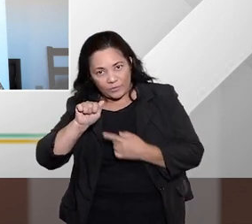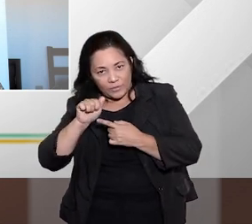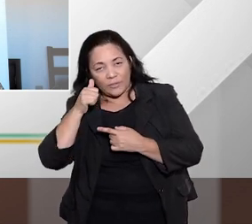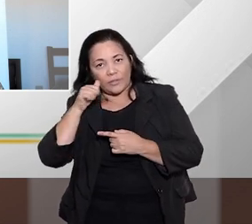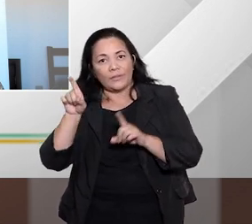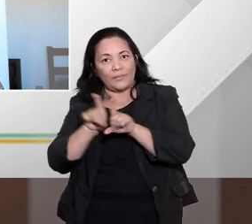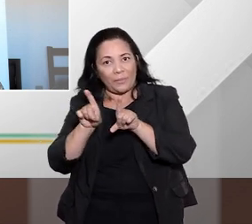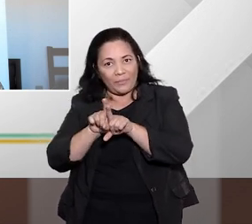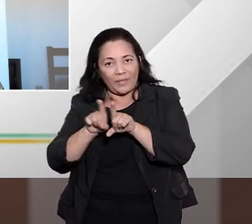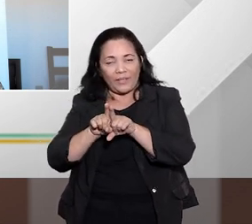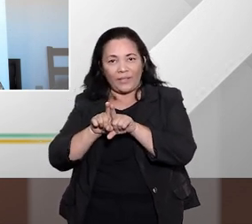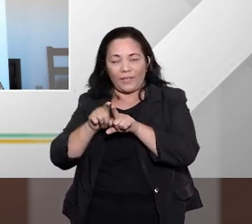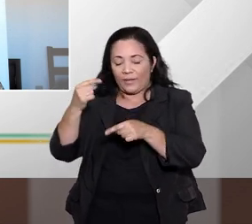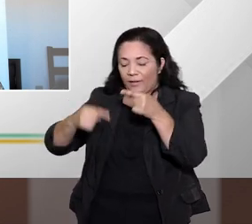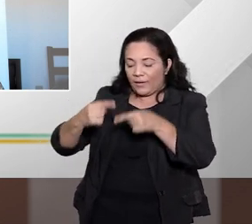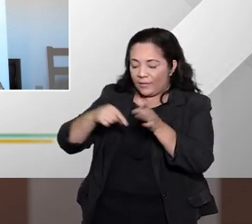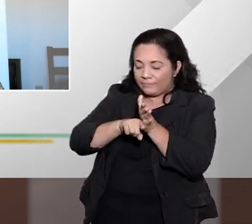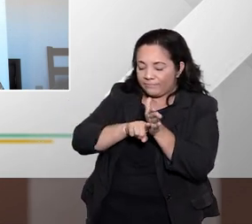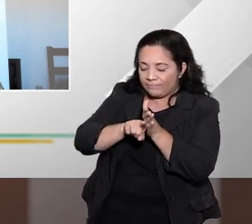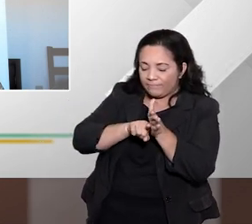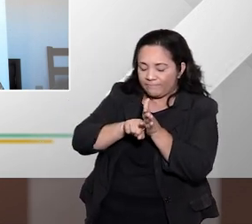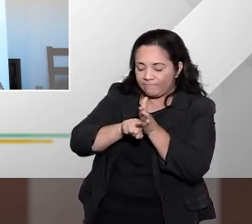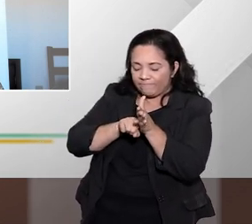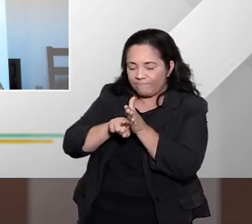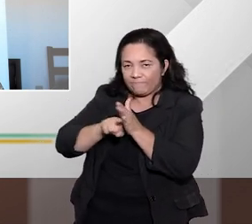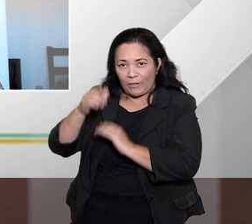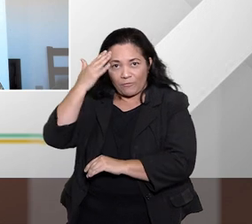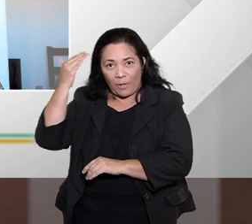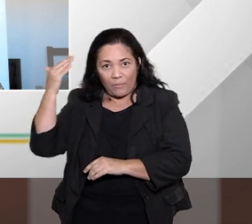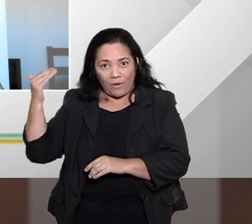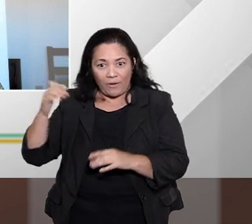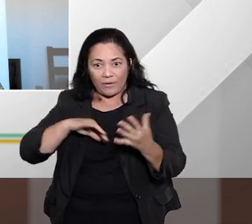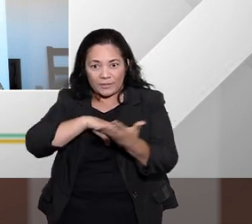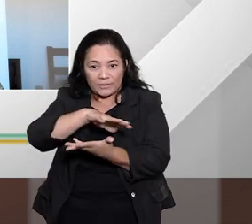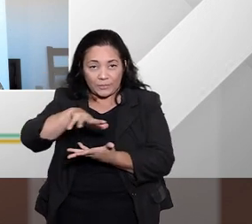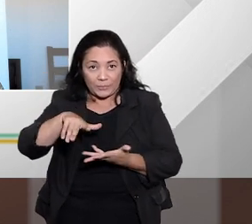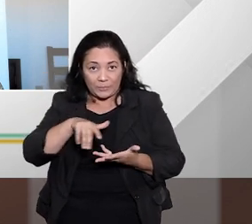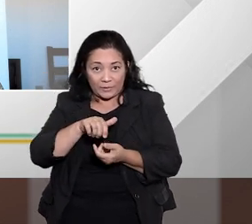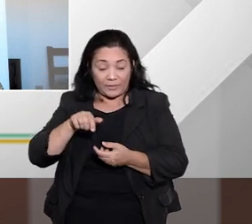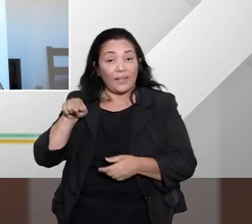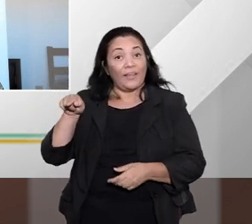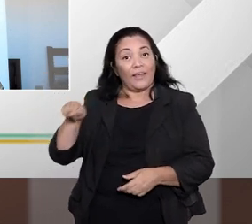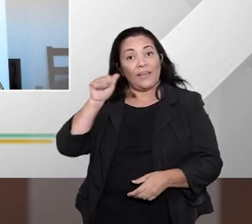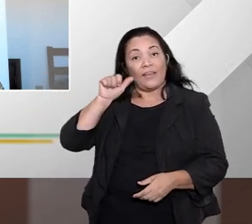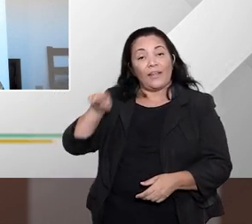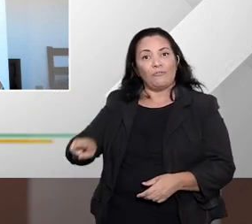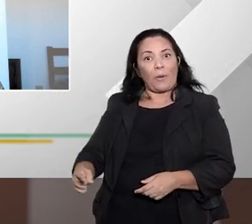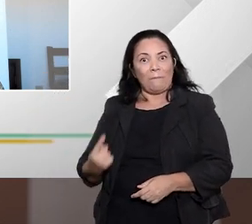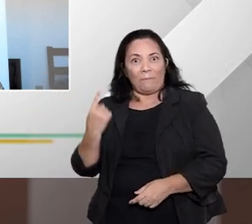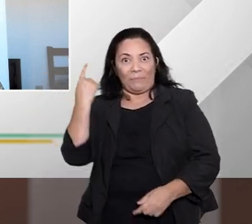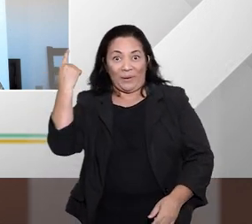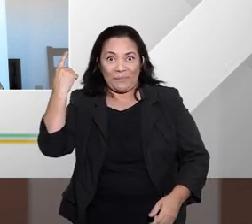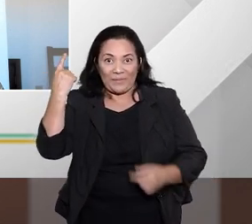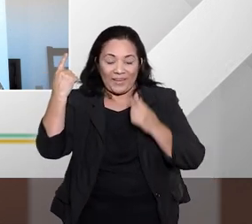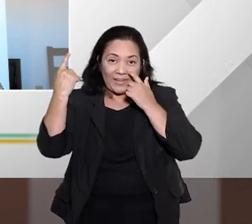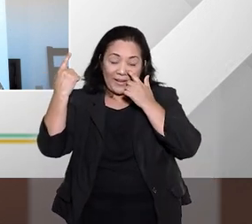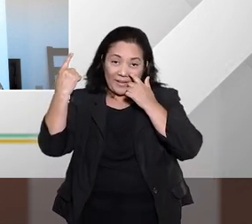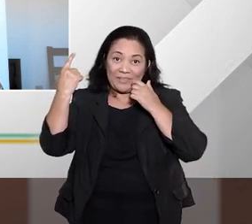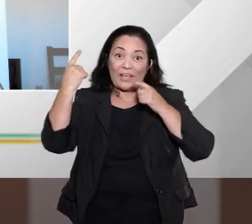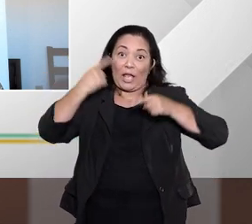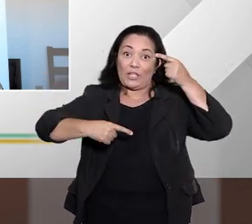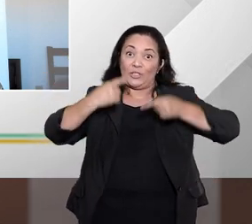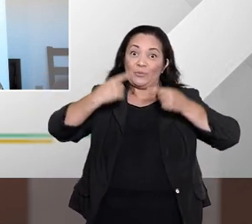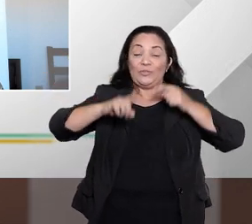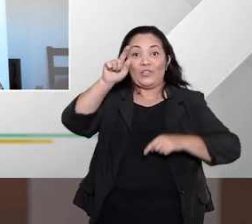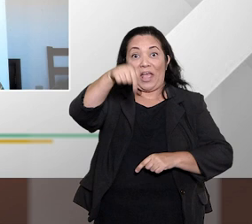uma das estudiosas em destaque no mundo, não isso professora? Foi uma das, ou se não a primeira estudiosa a mencionar aqui no